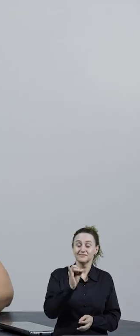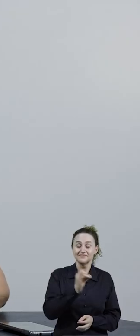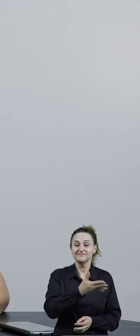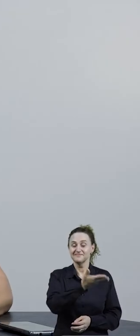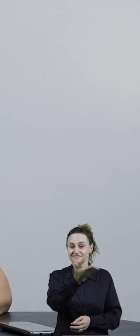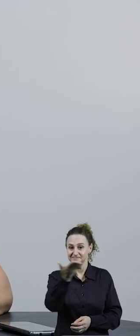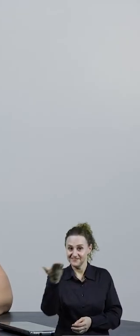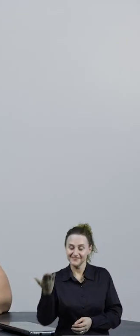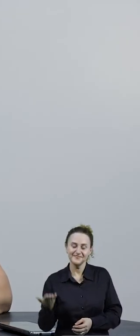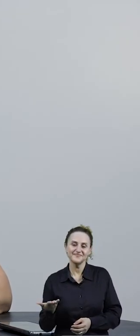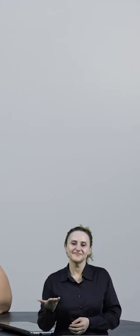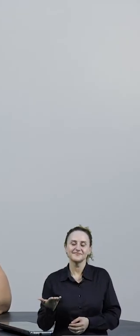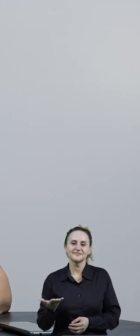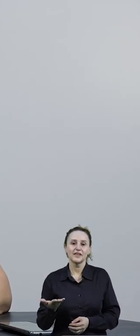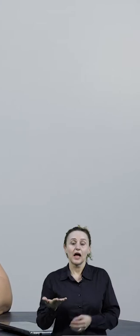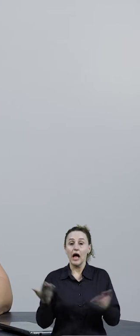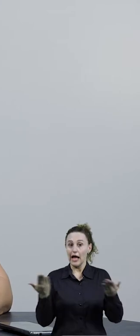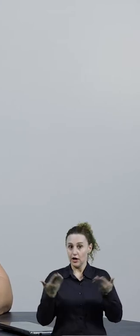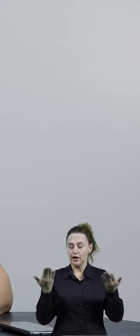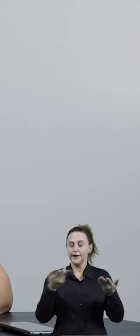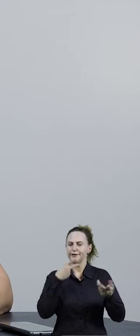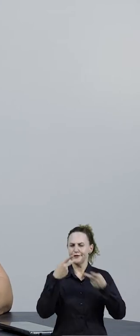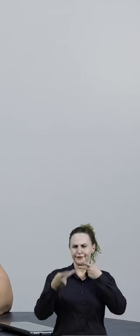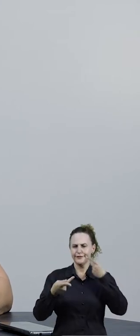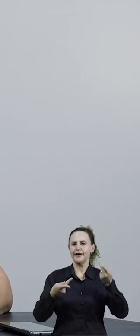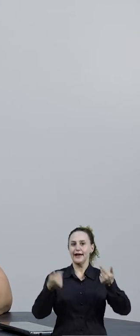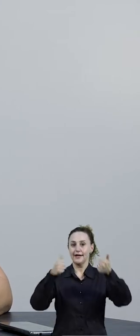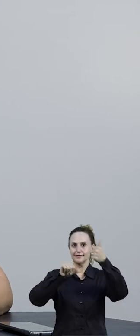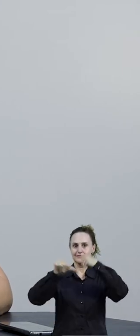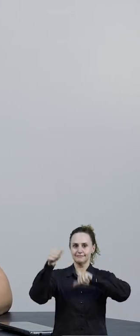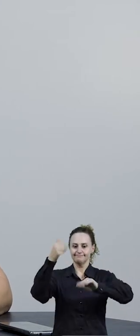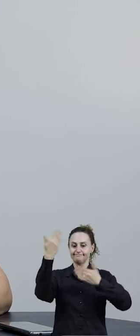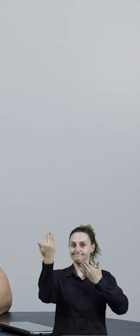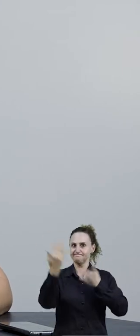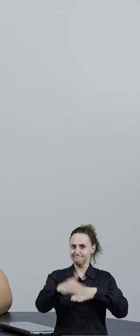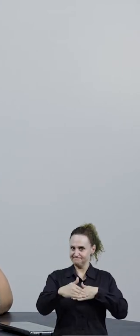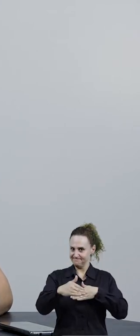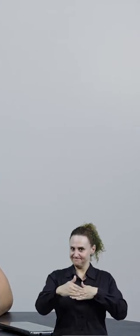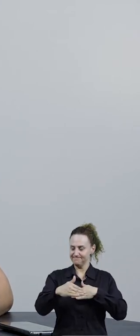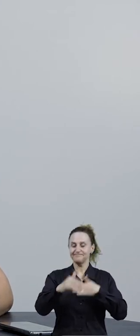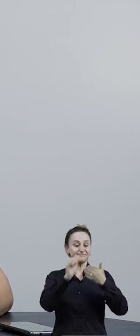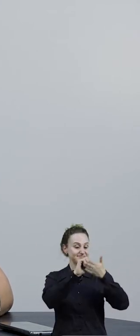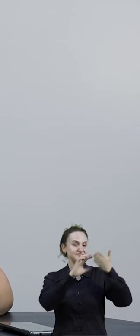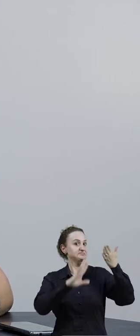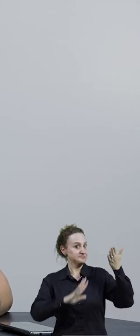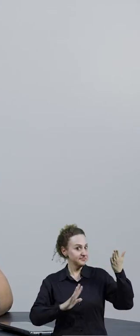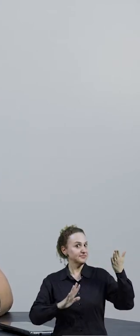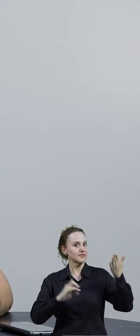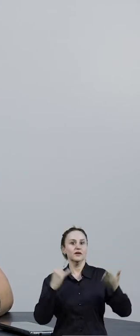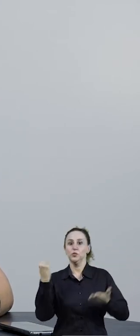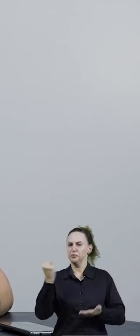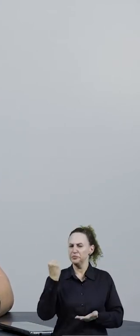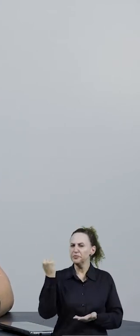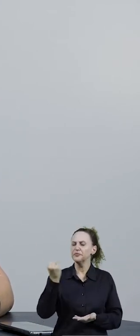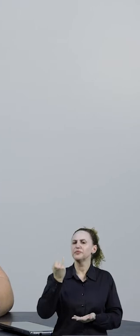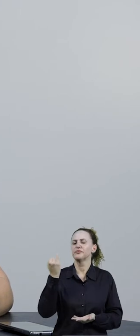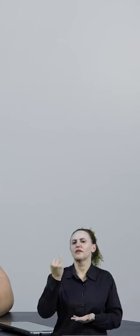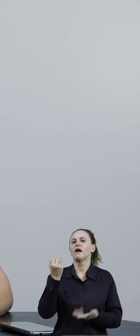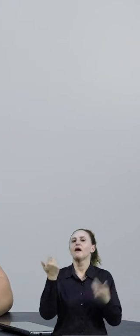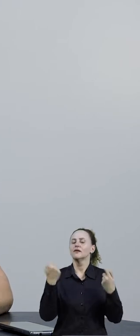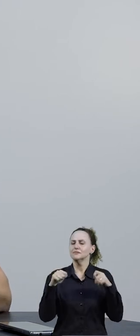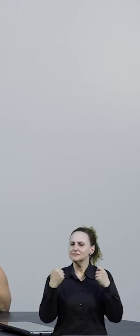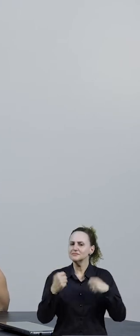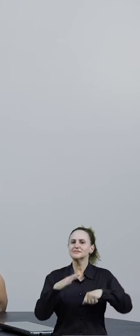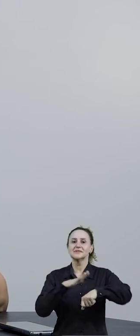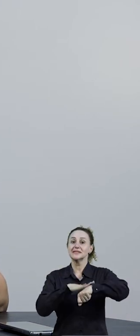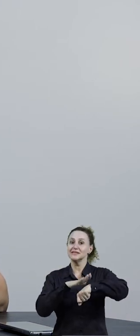Olá a todos, vamos falar um pouquinho sobre as avaliações, sobre as nossas atividades avaliativas? Importante, né, eu acho que a